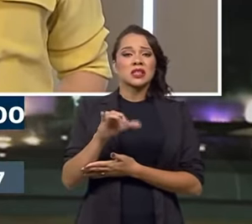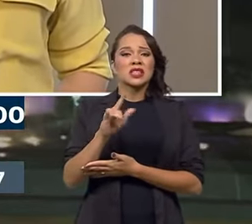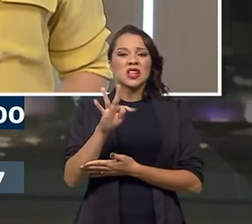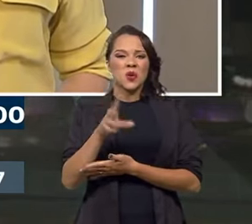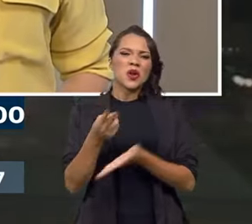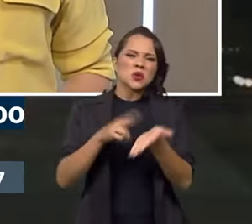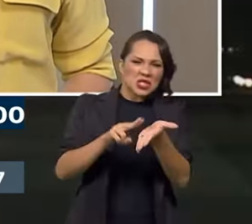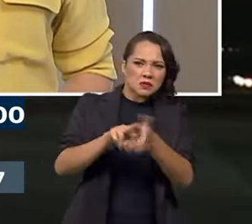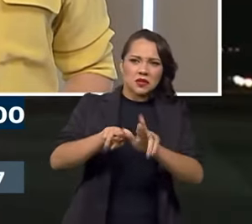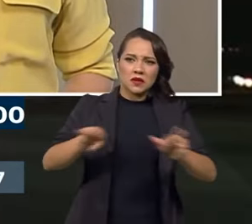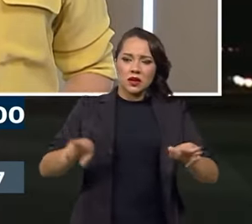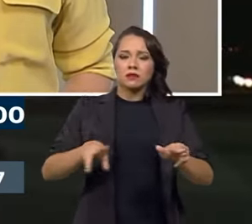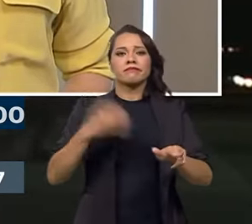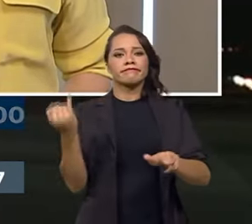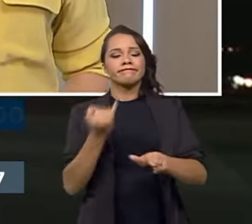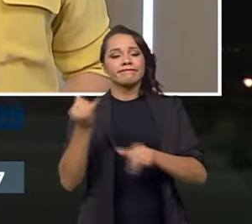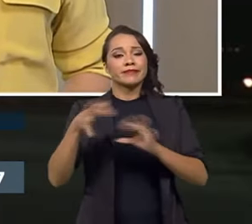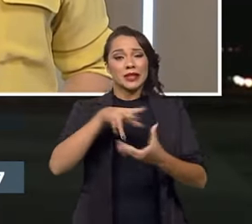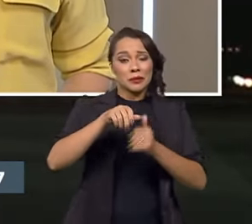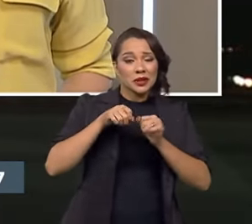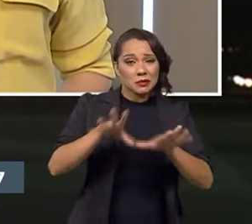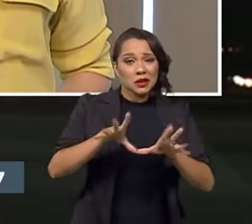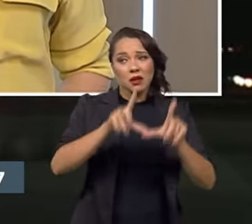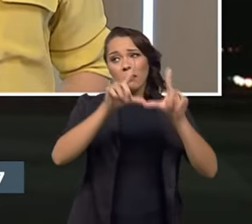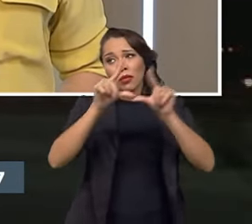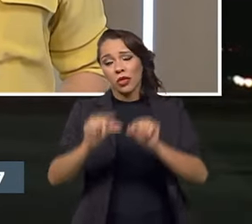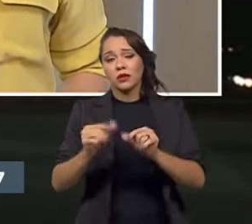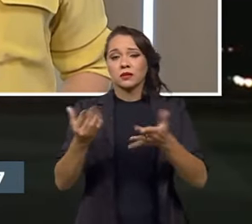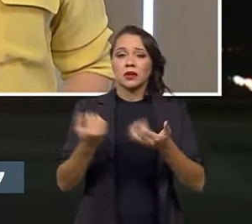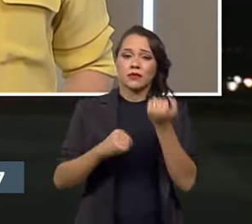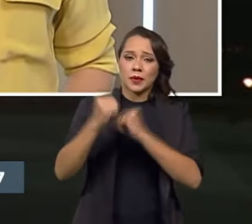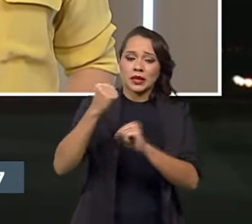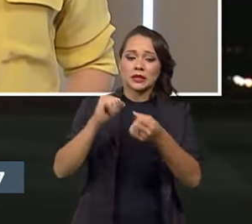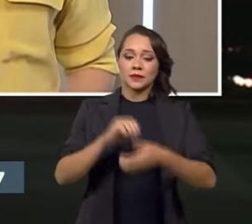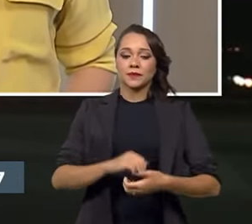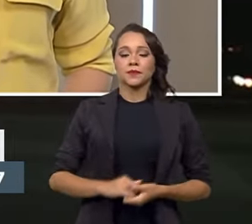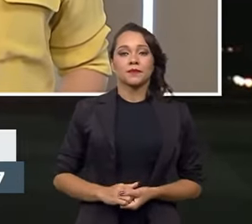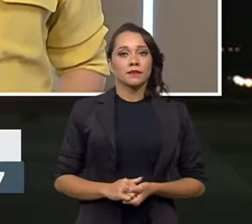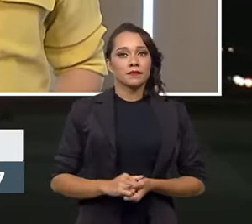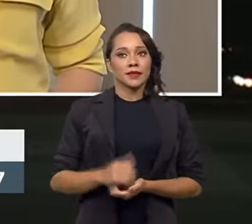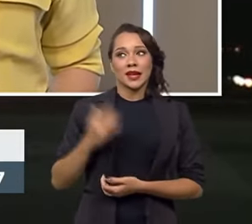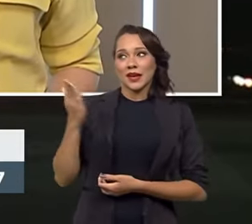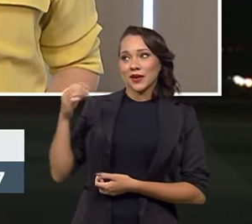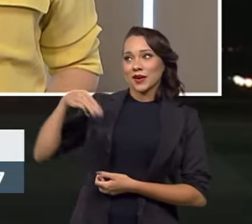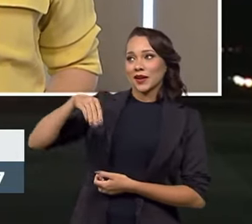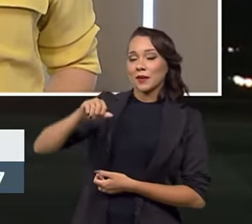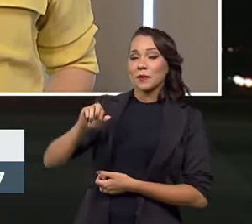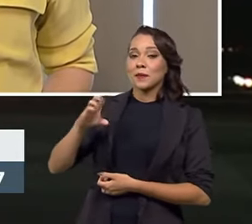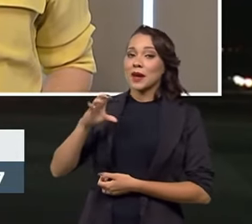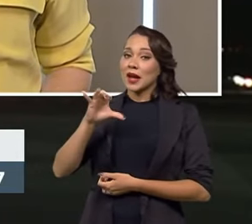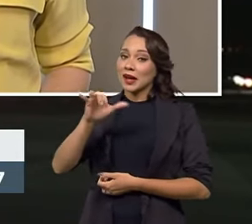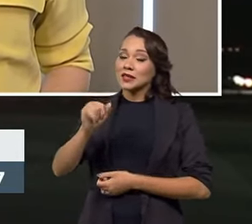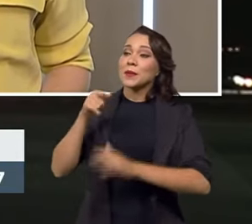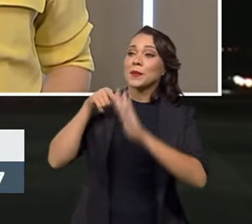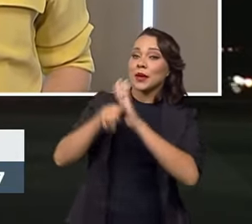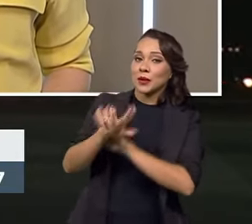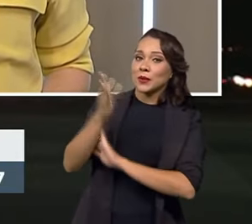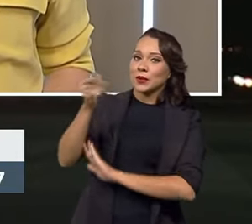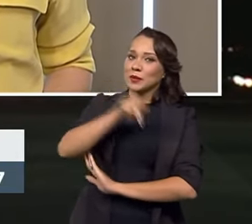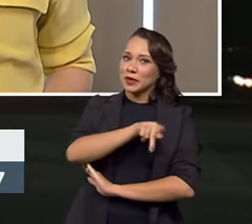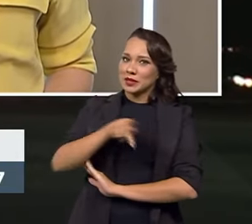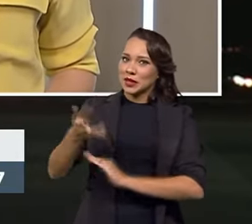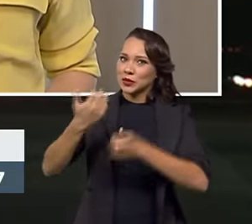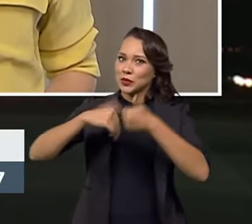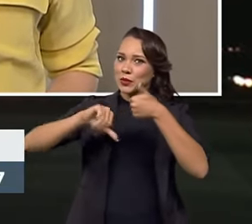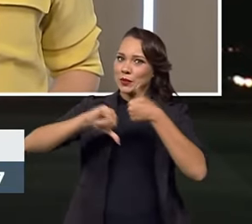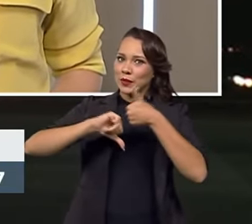gigantesca e por causa da pandemia essa cadeia foi rompida. Márcia, chegou a sua vez para fazer uma pergunta para o presidente do